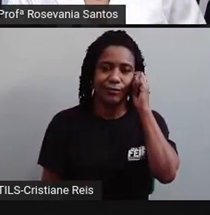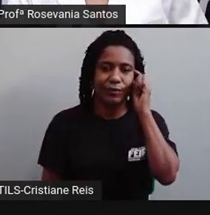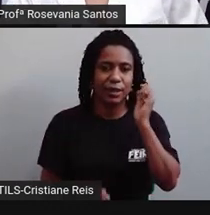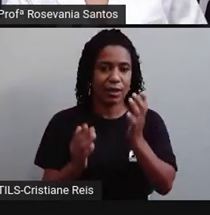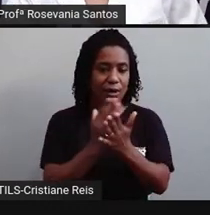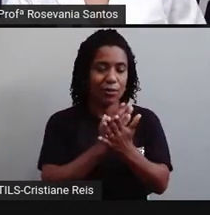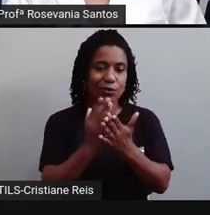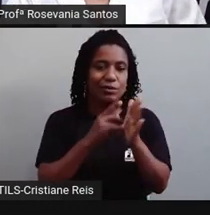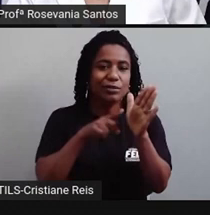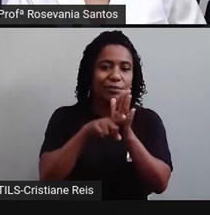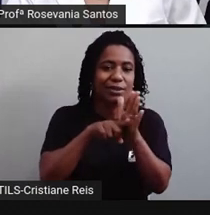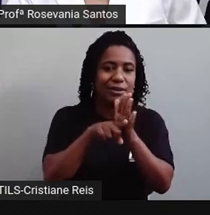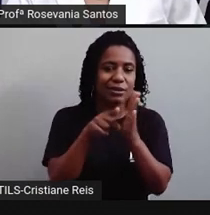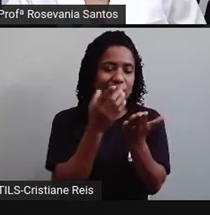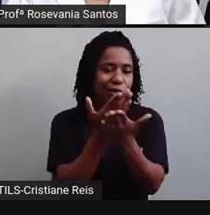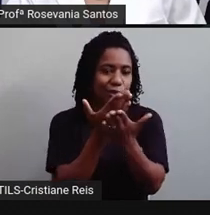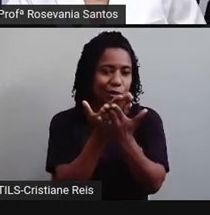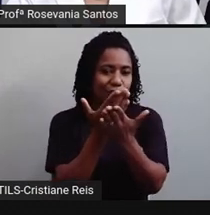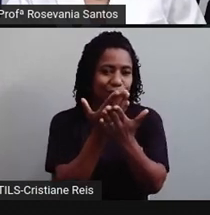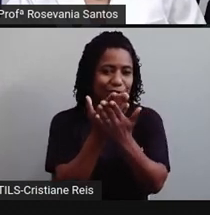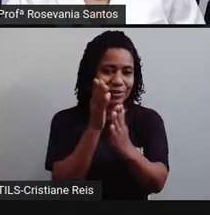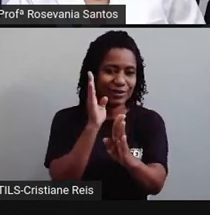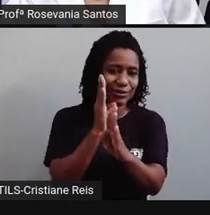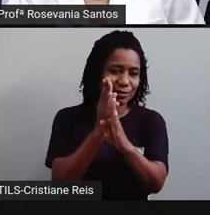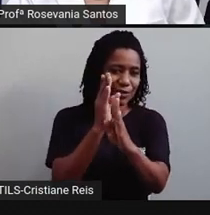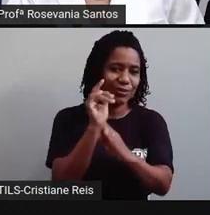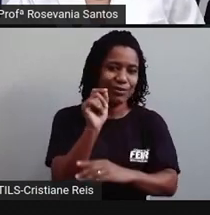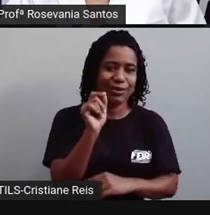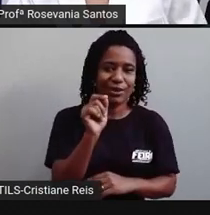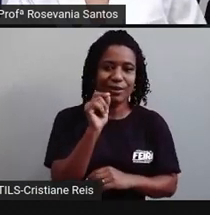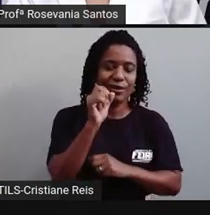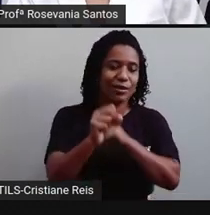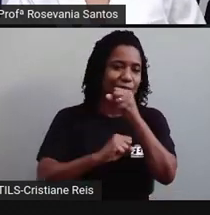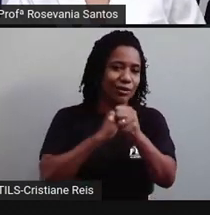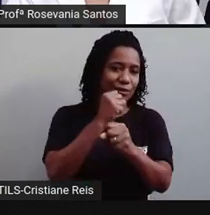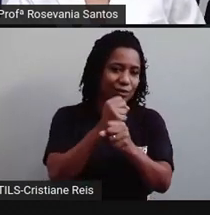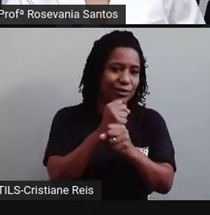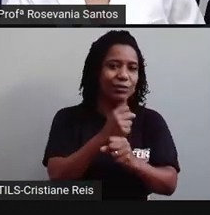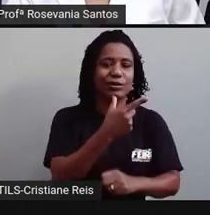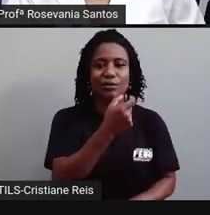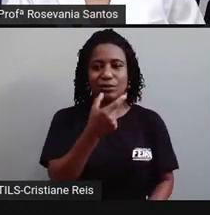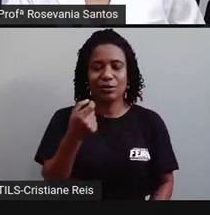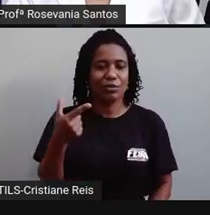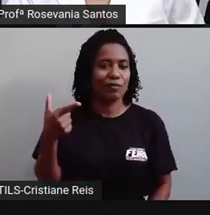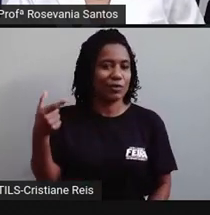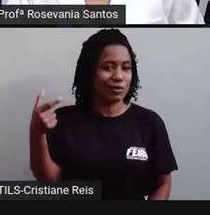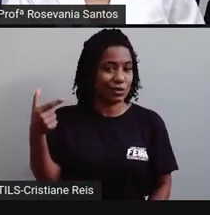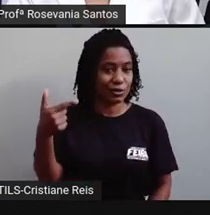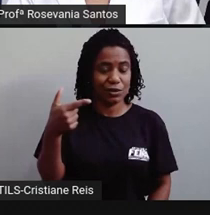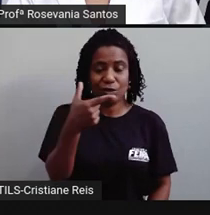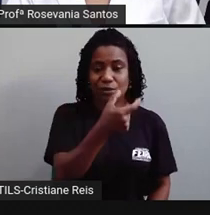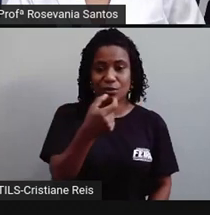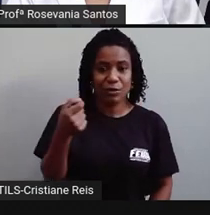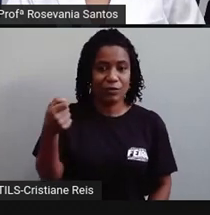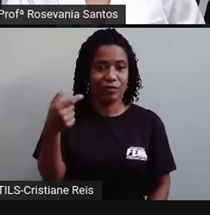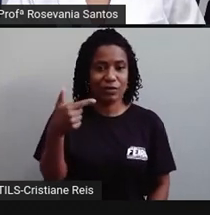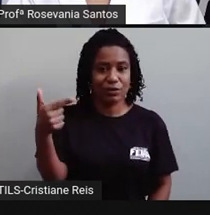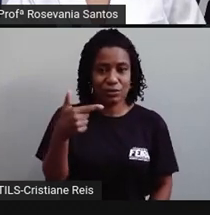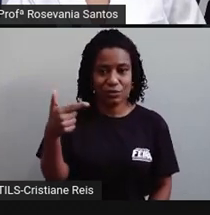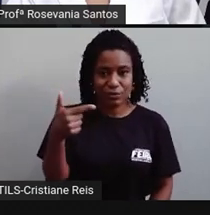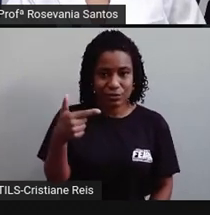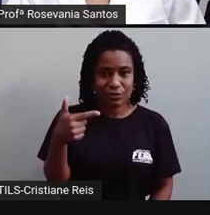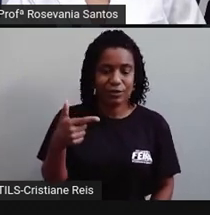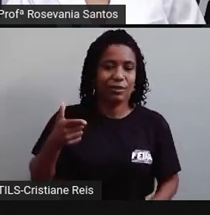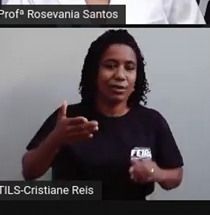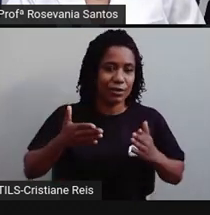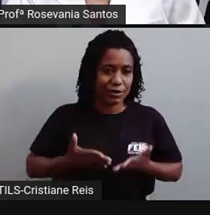acreditam que a gente, né, em 2022, tenha isso aqui, ó, alterado. Eu vou ter o número de